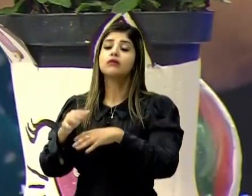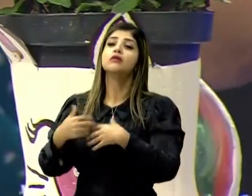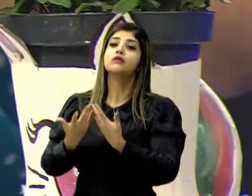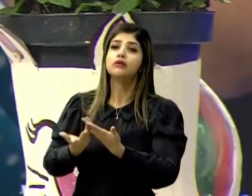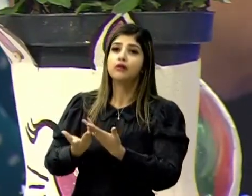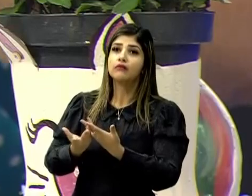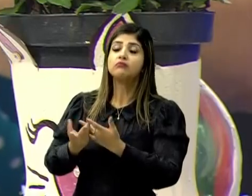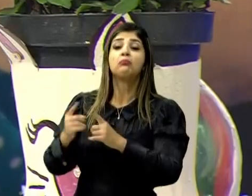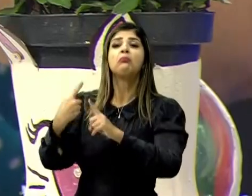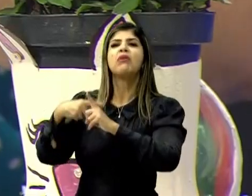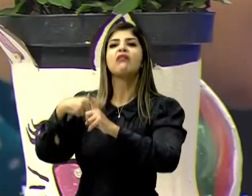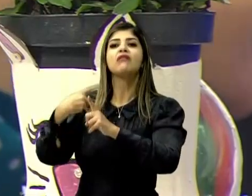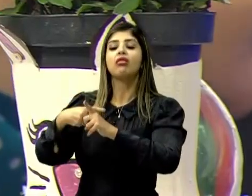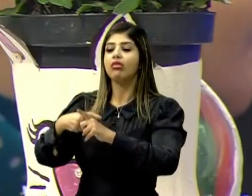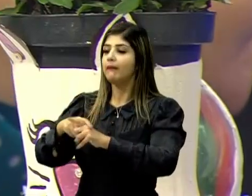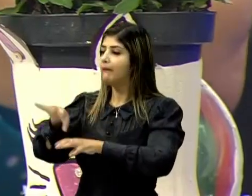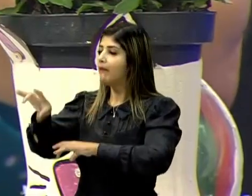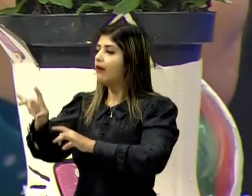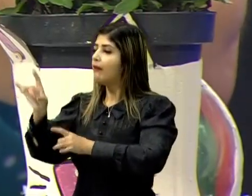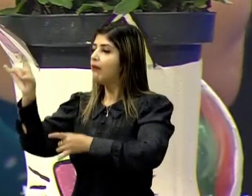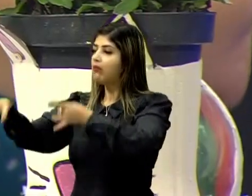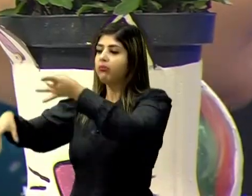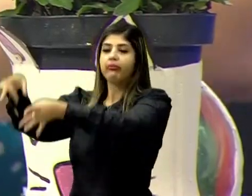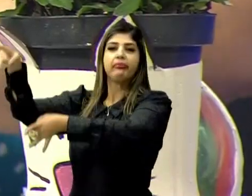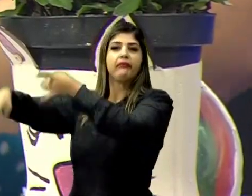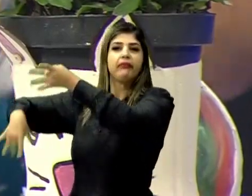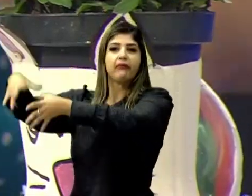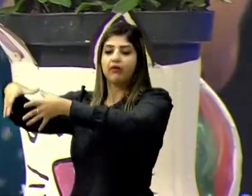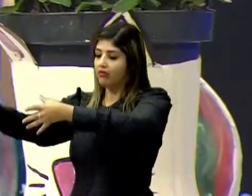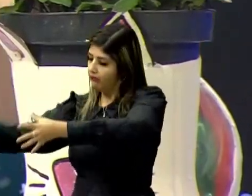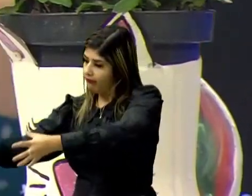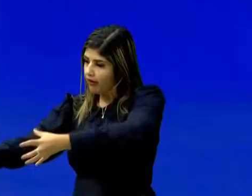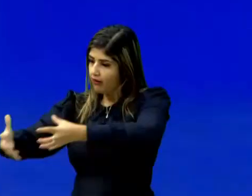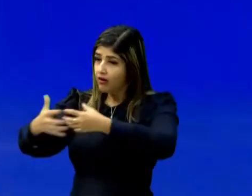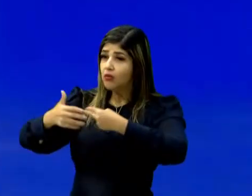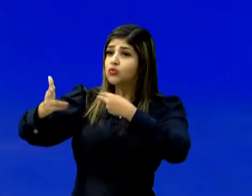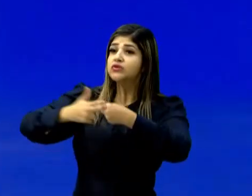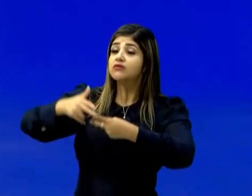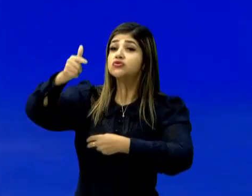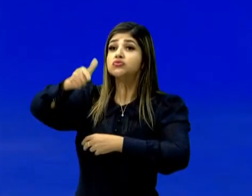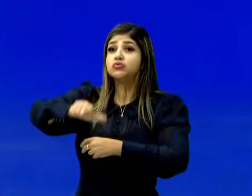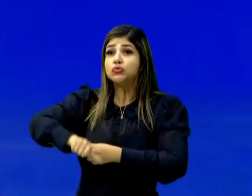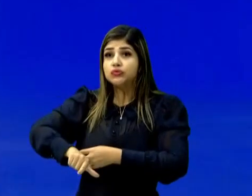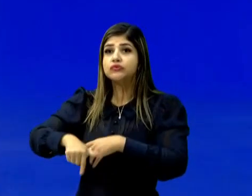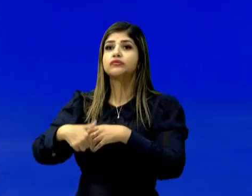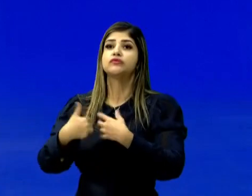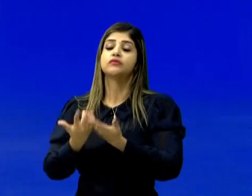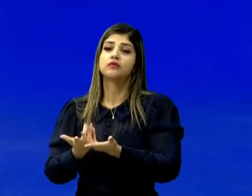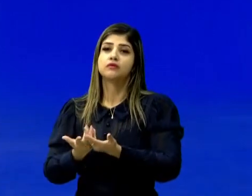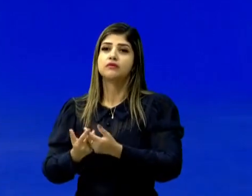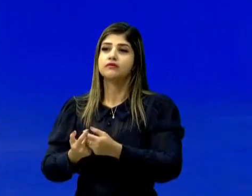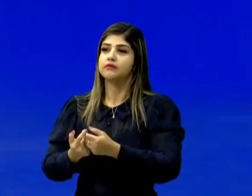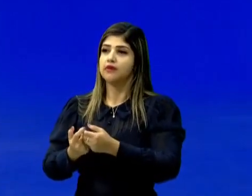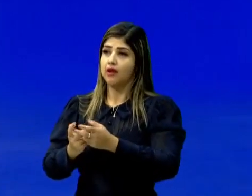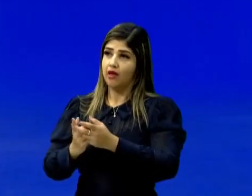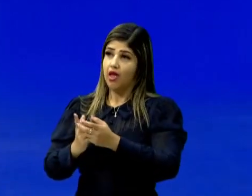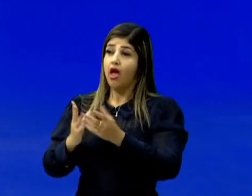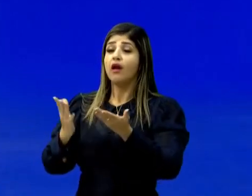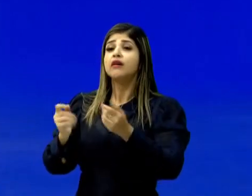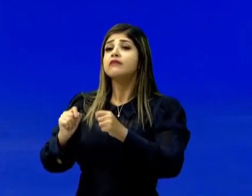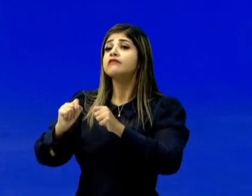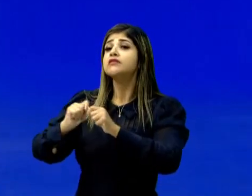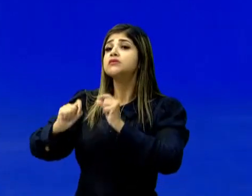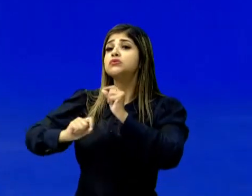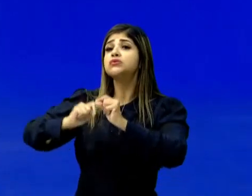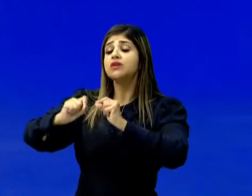Essas garrafas que poderiam estar poluindo, né, o ambiente. Então nós estamos retirando. E aqui, eu vou estar fazendo